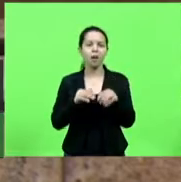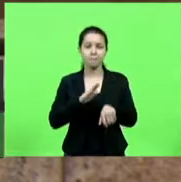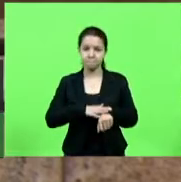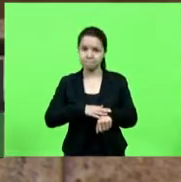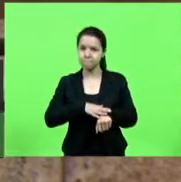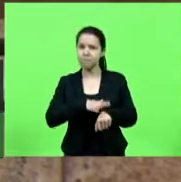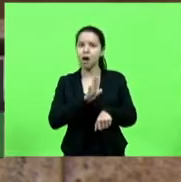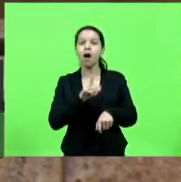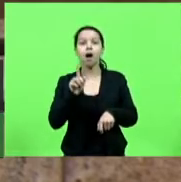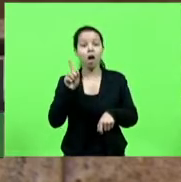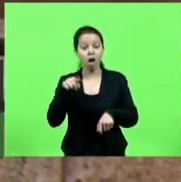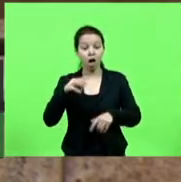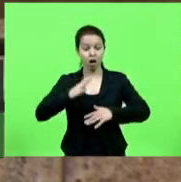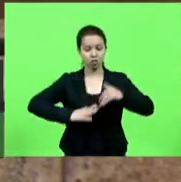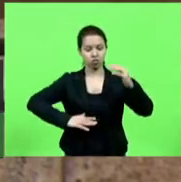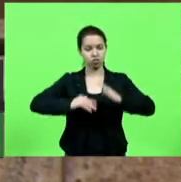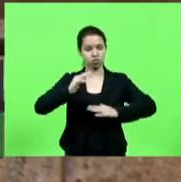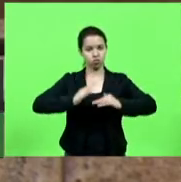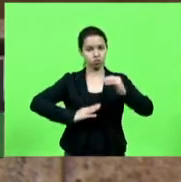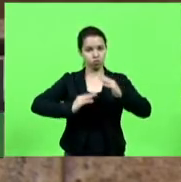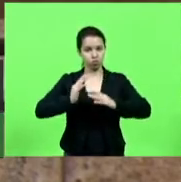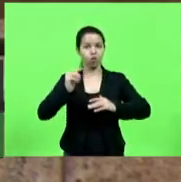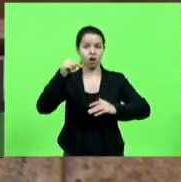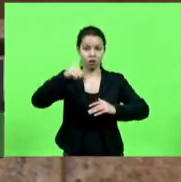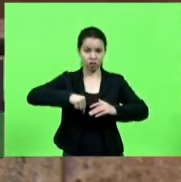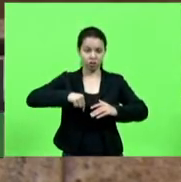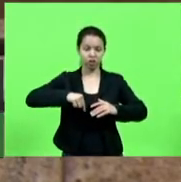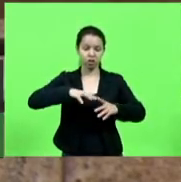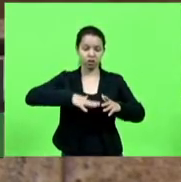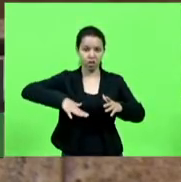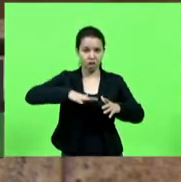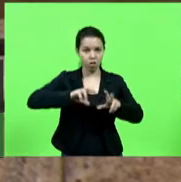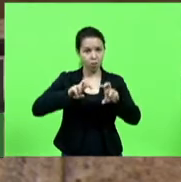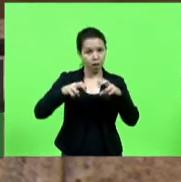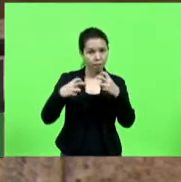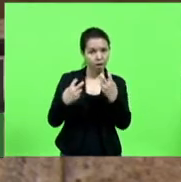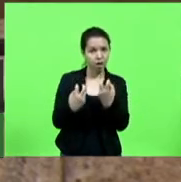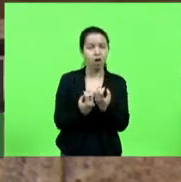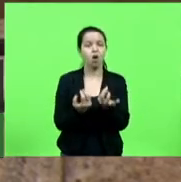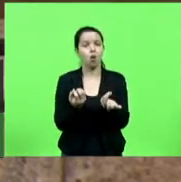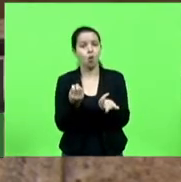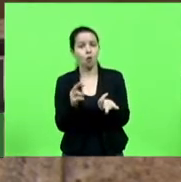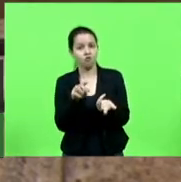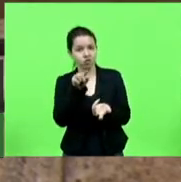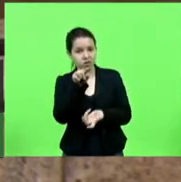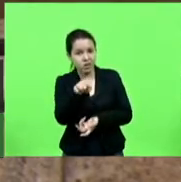atitudes que a gente toma aqui dentro do parlamento ou que você em casa que está nos assistindo